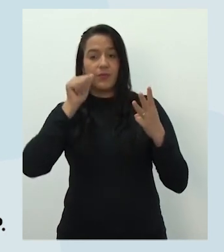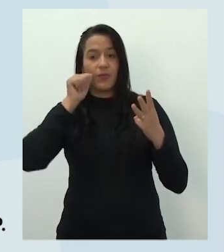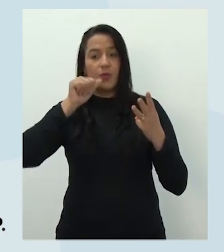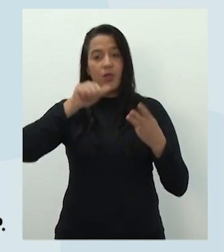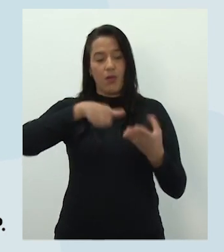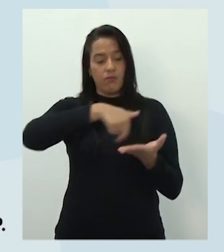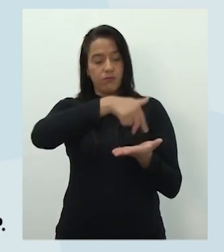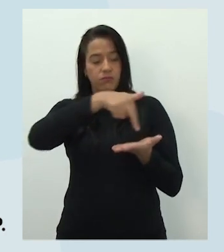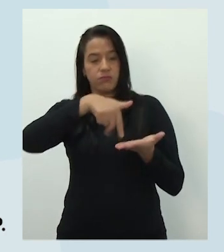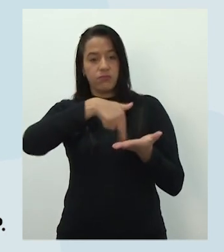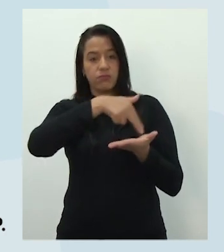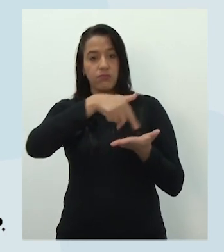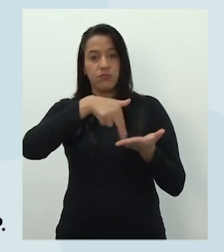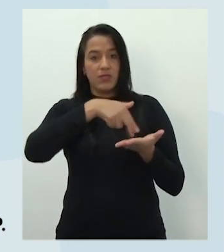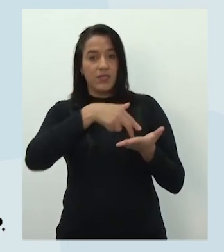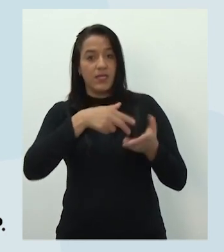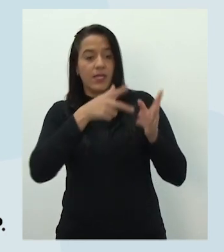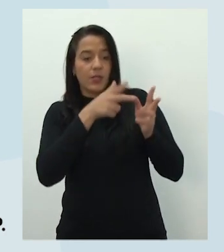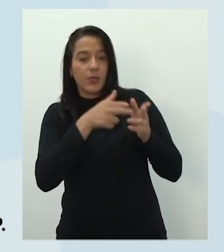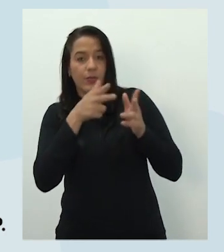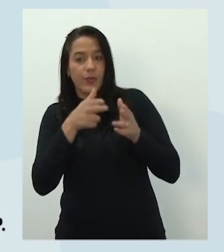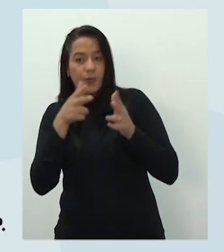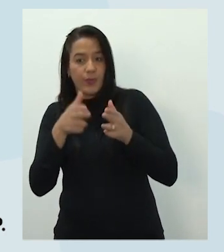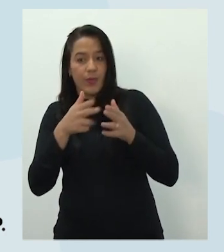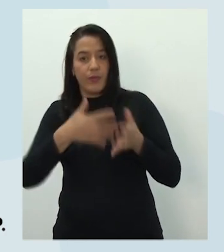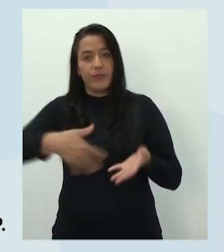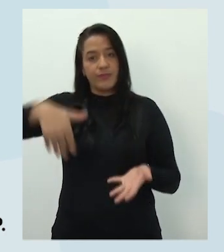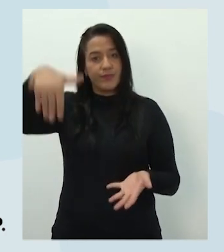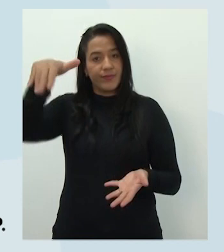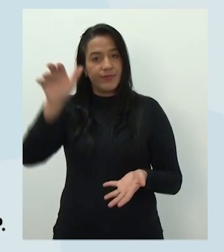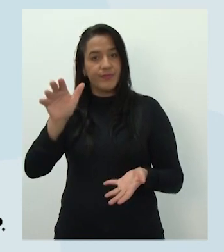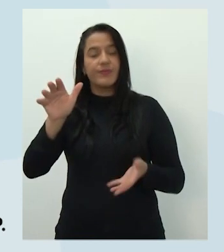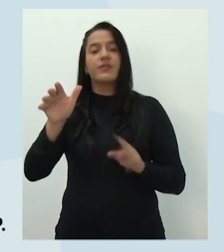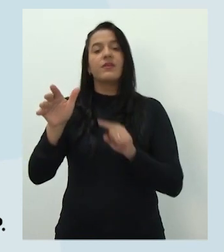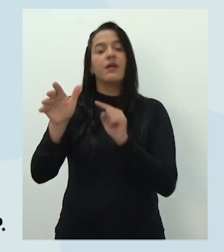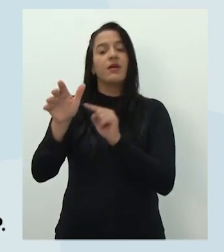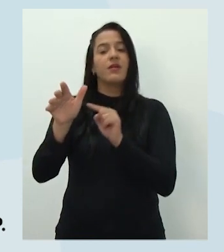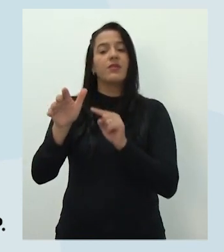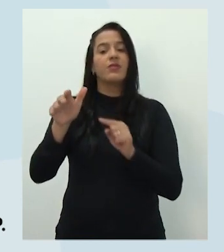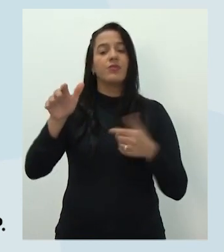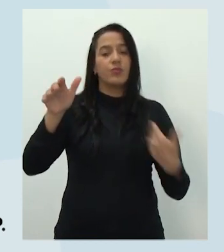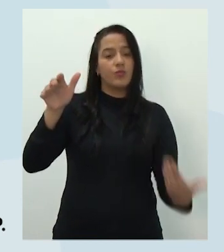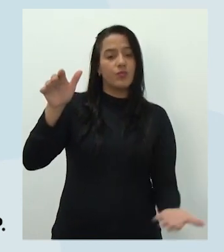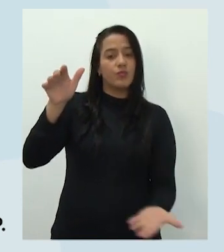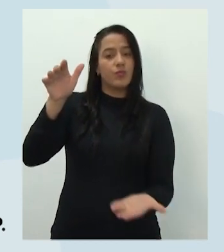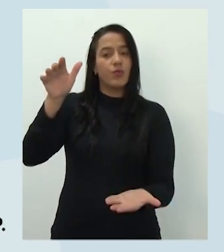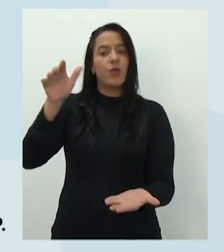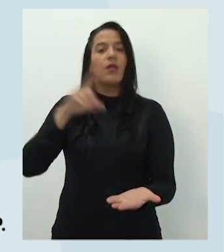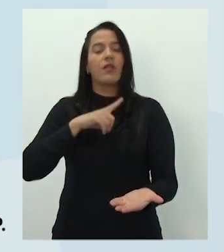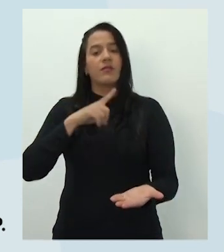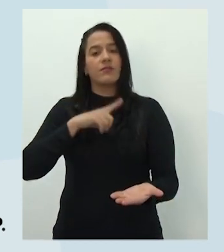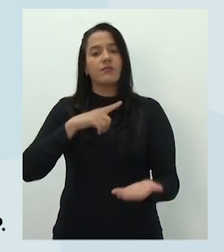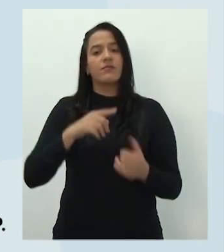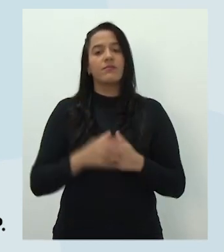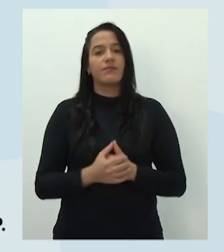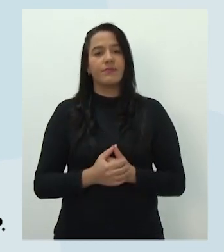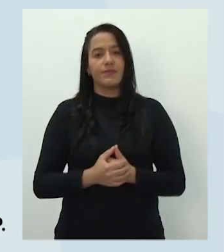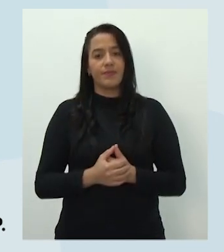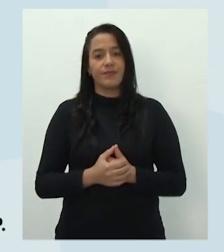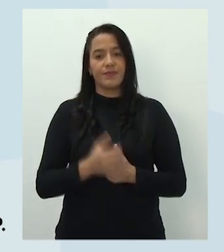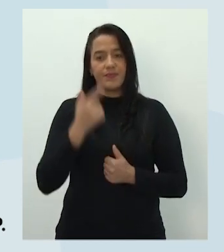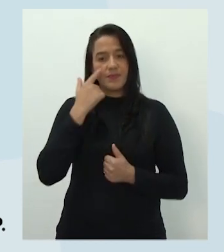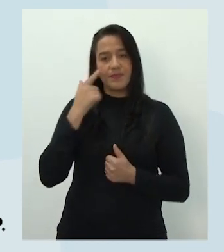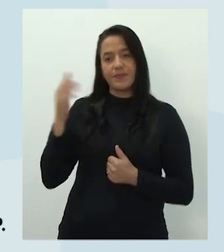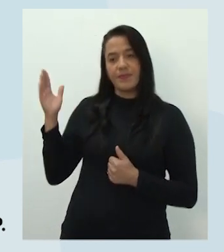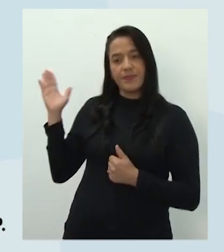bem sincronizado com os braços levantados. Um levantado e o outro assim ao redor do corpo. A